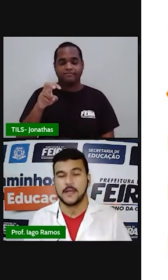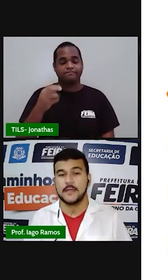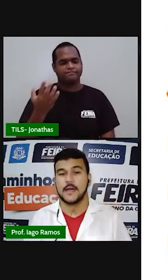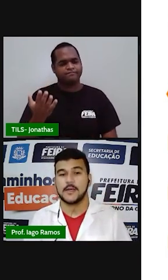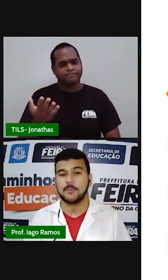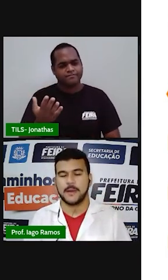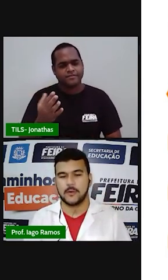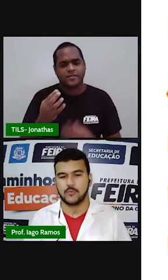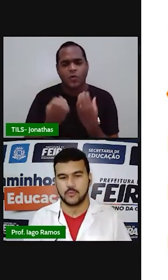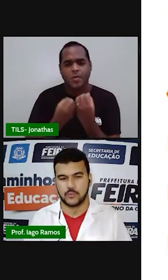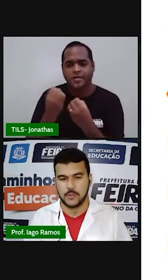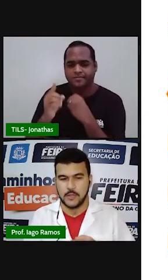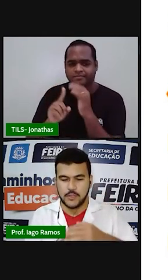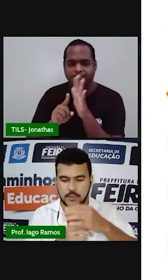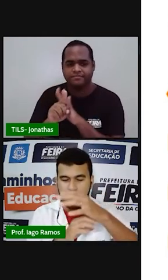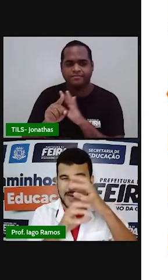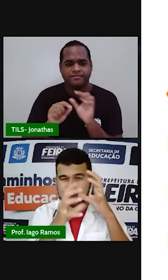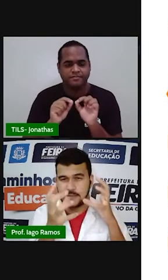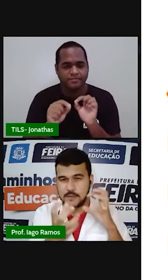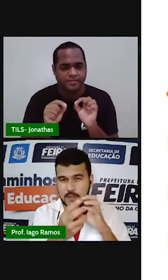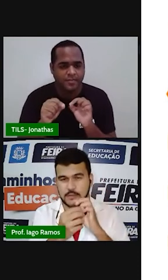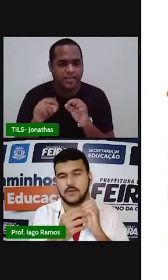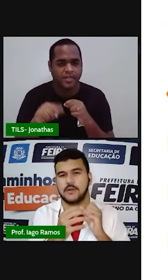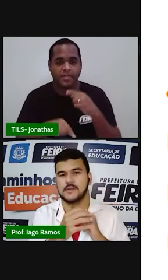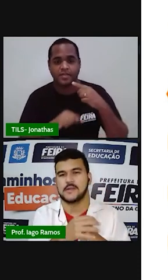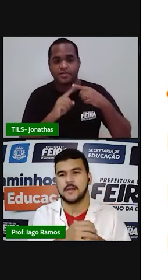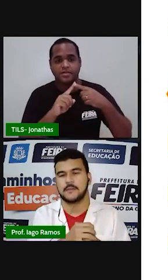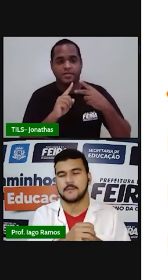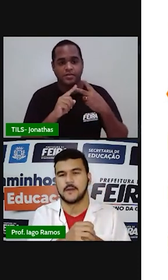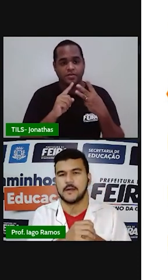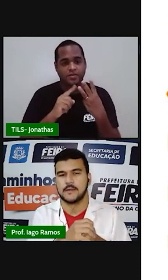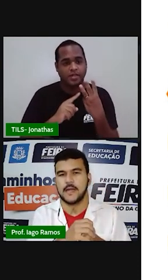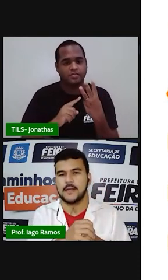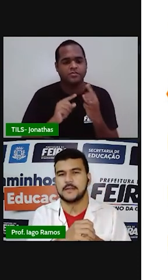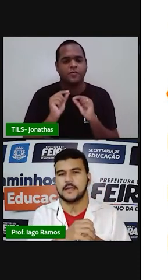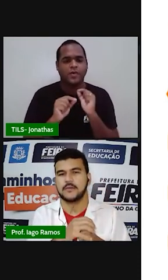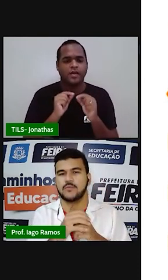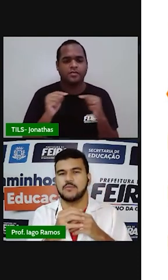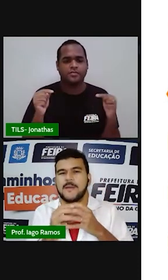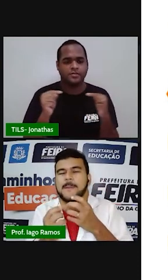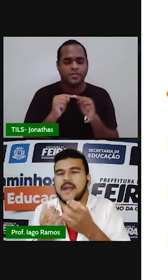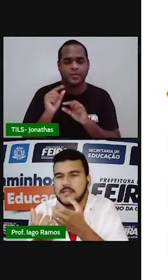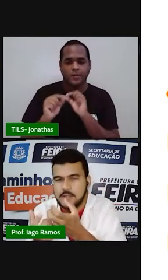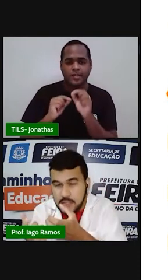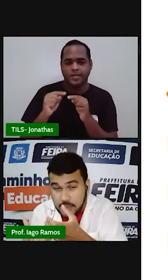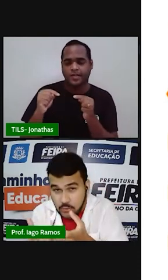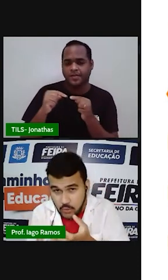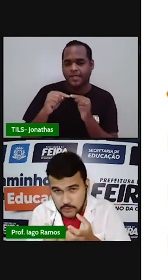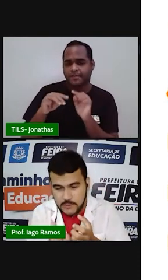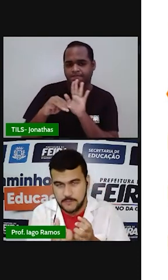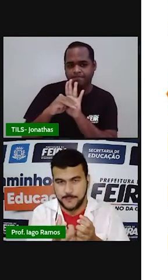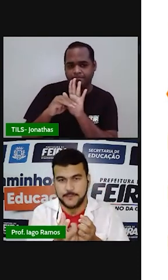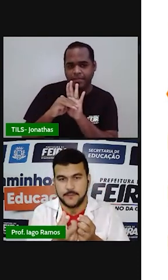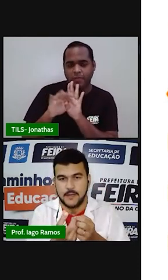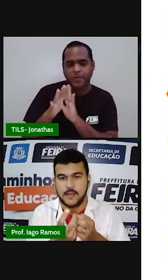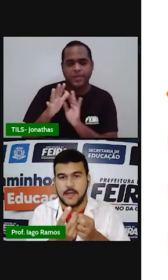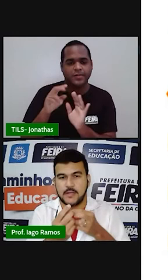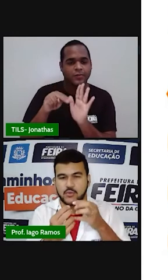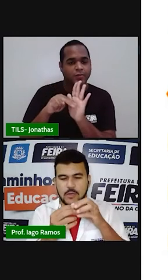E aí eu pergunto, essas três notas aí, está lhe dando uma média de que nota?